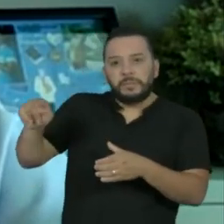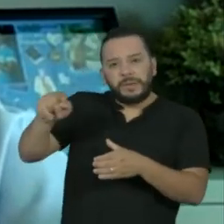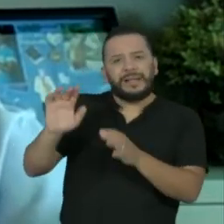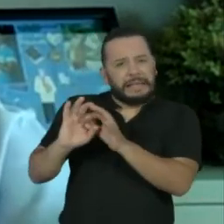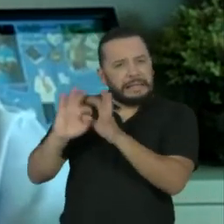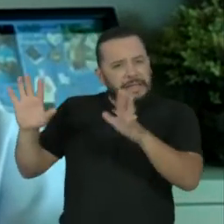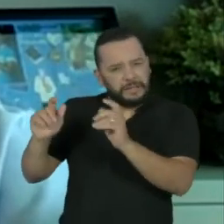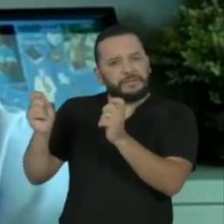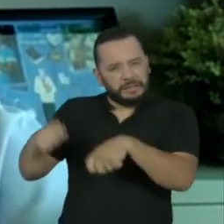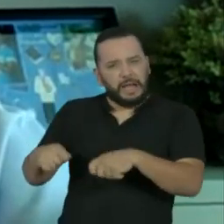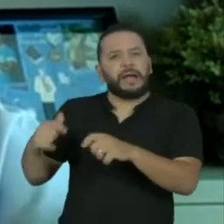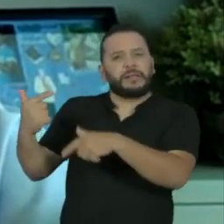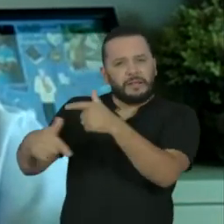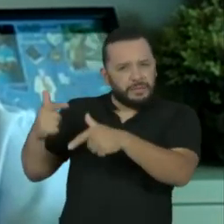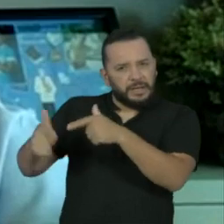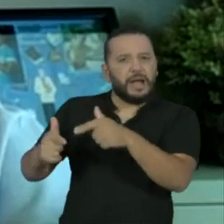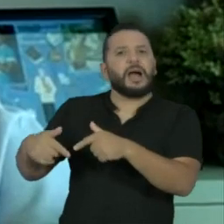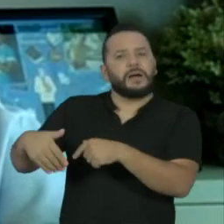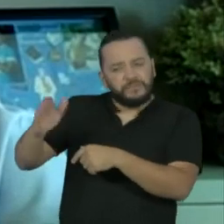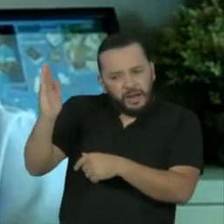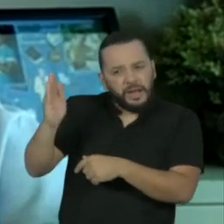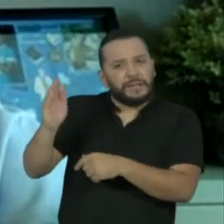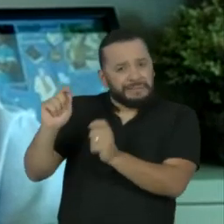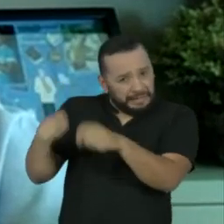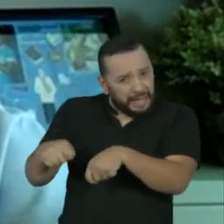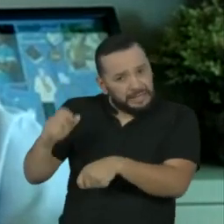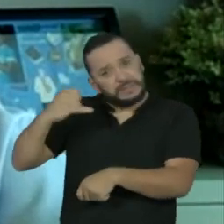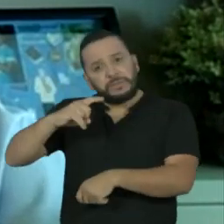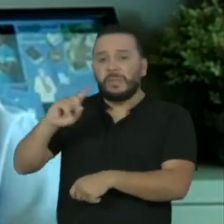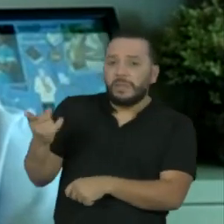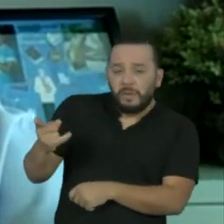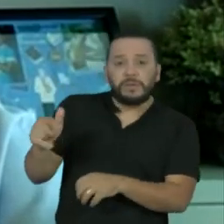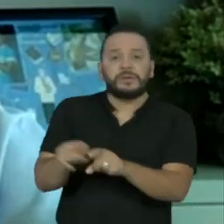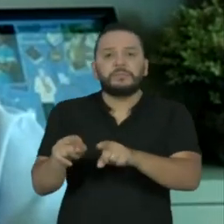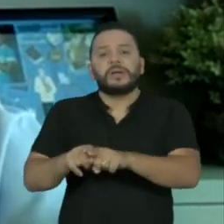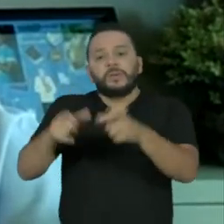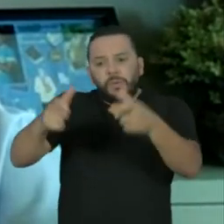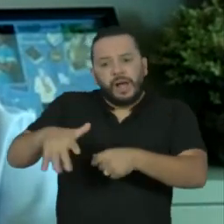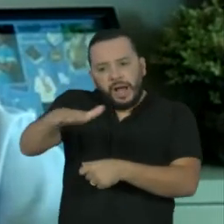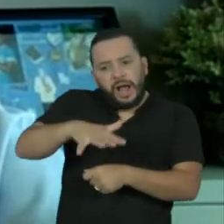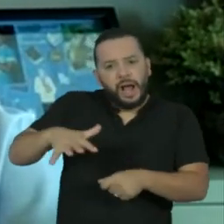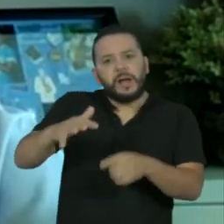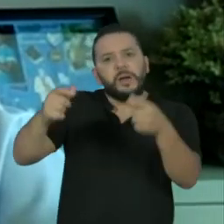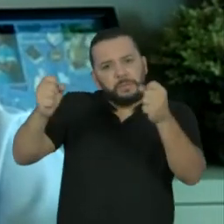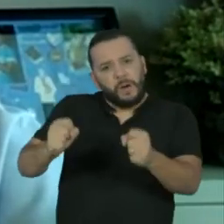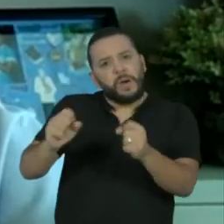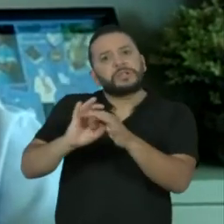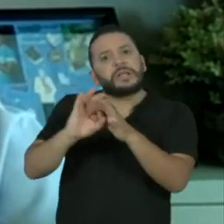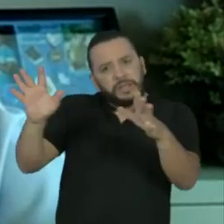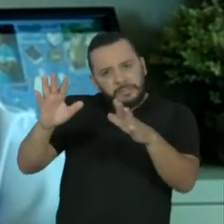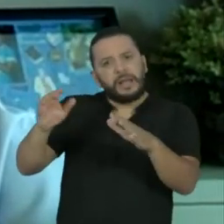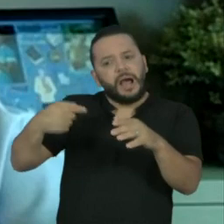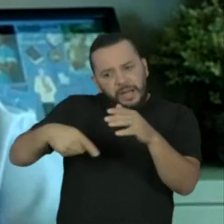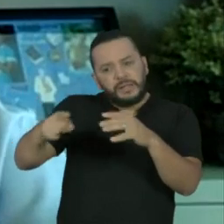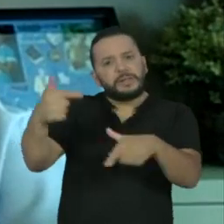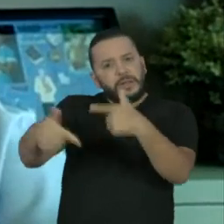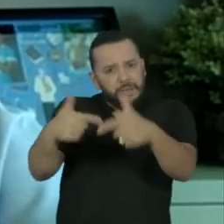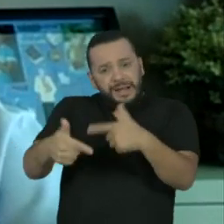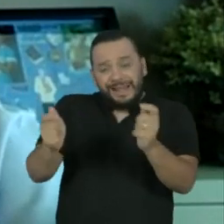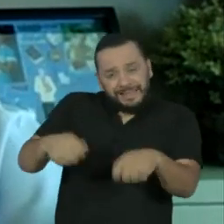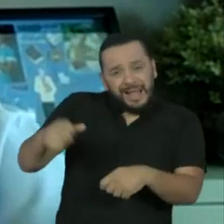liberado do isolamento mais cedo? Existe alguma região da cidade que pode ser liberada mais cedo? Então nós vamos